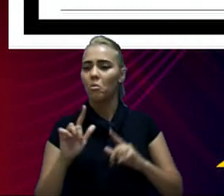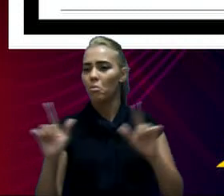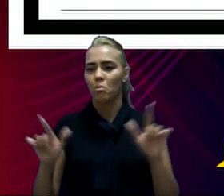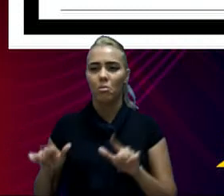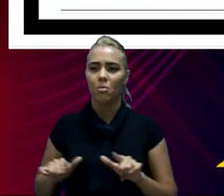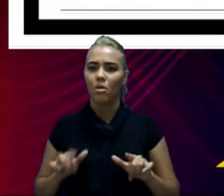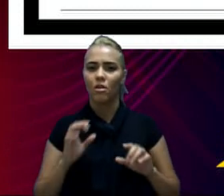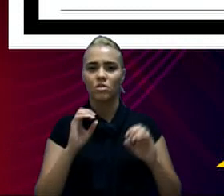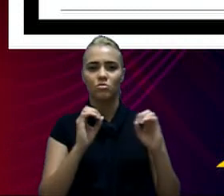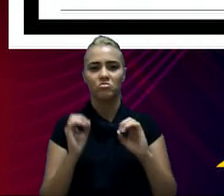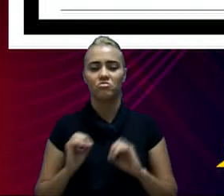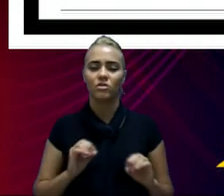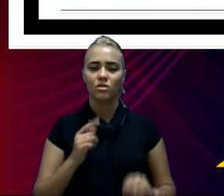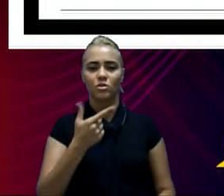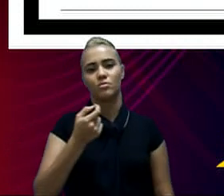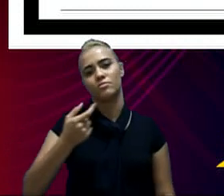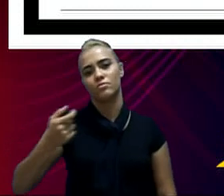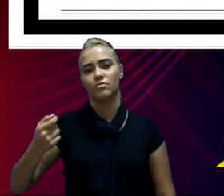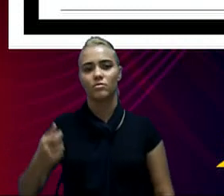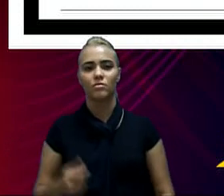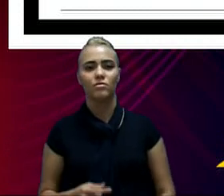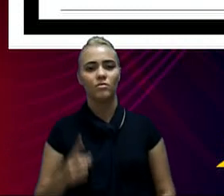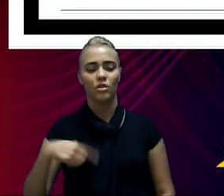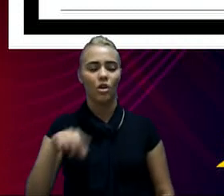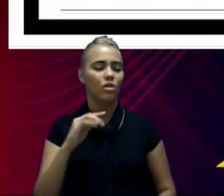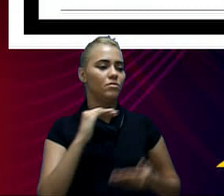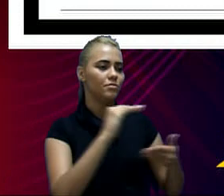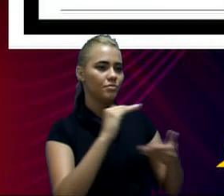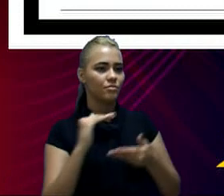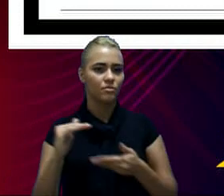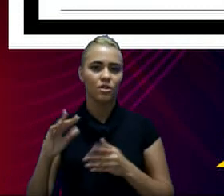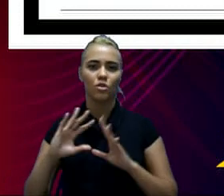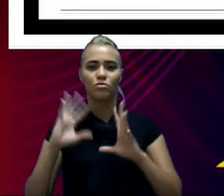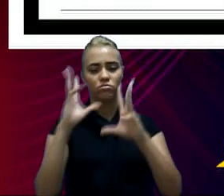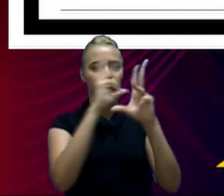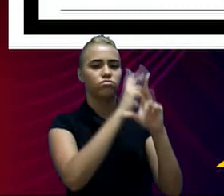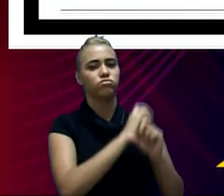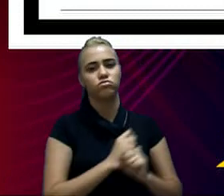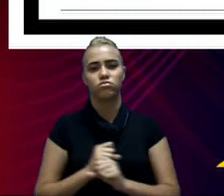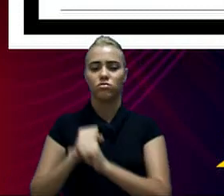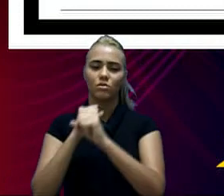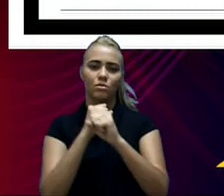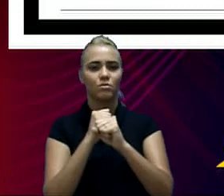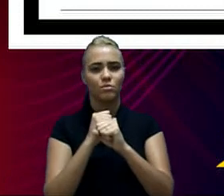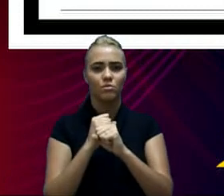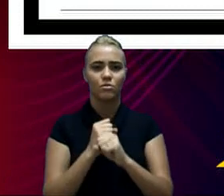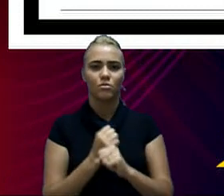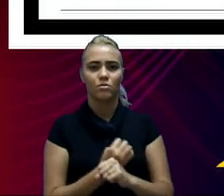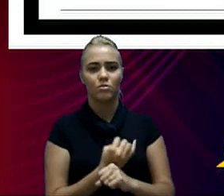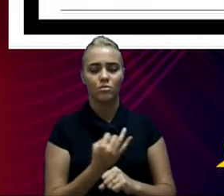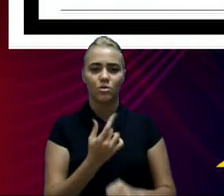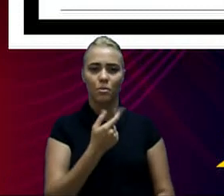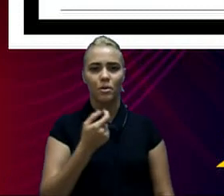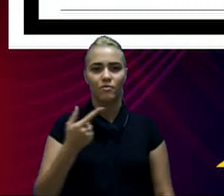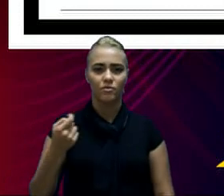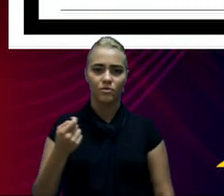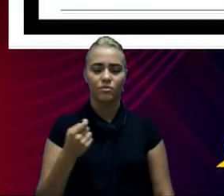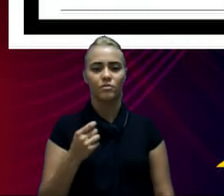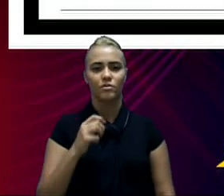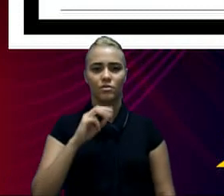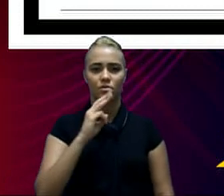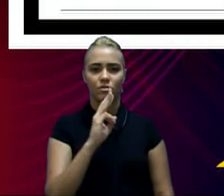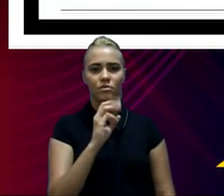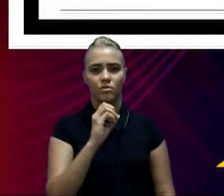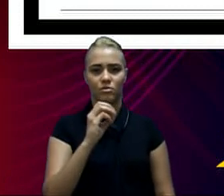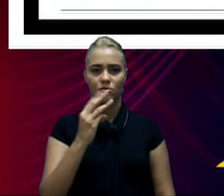Esse total, no total das transferências financeiras ocorridas ou realizadas em 2020, é da